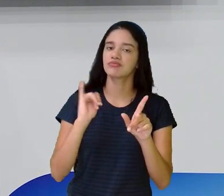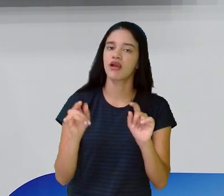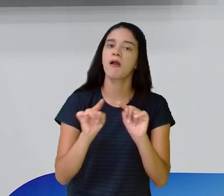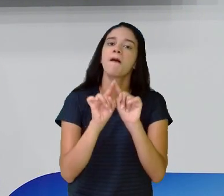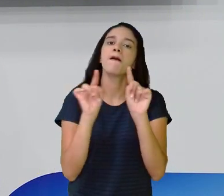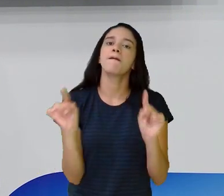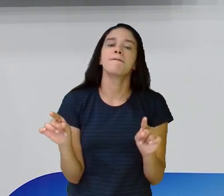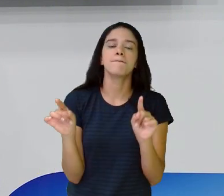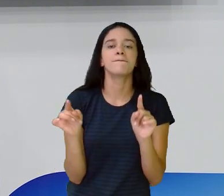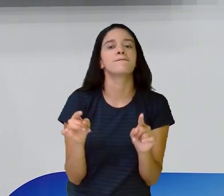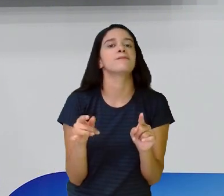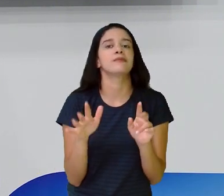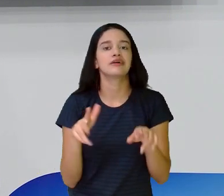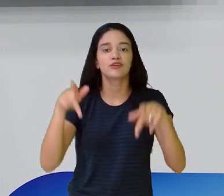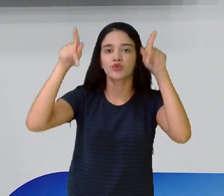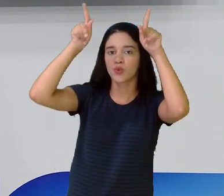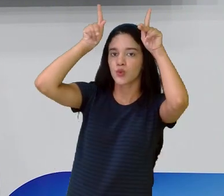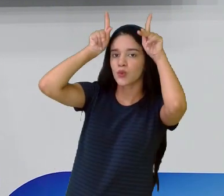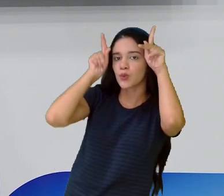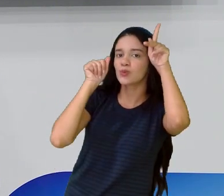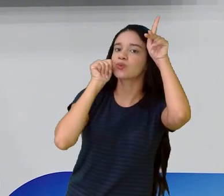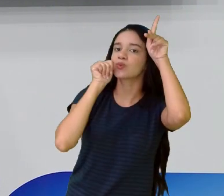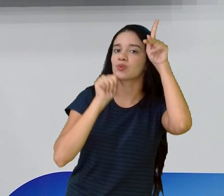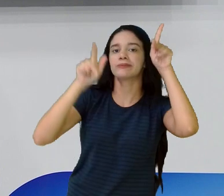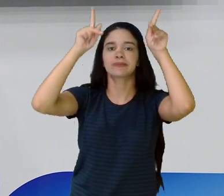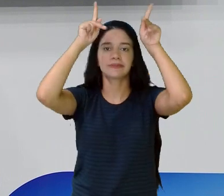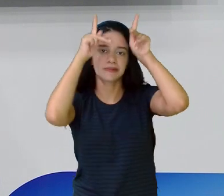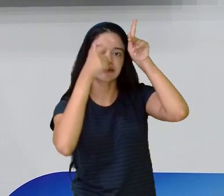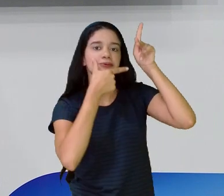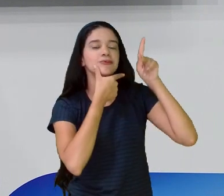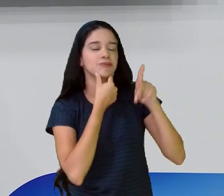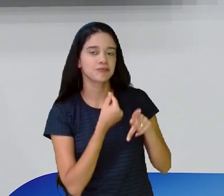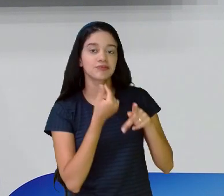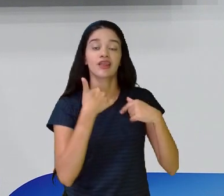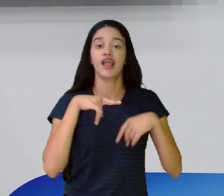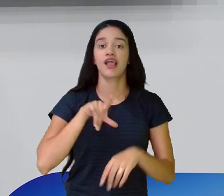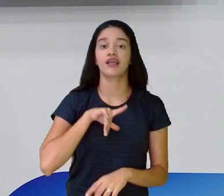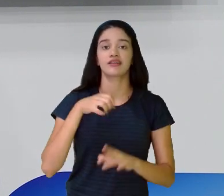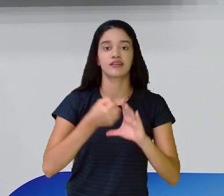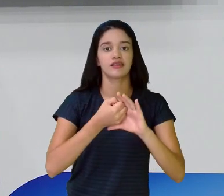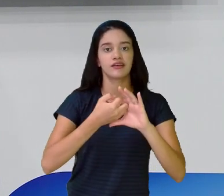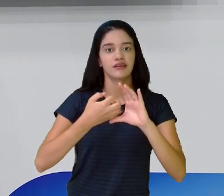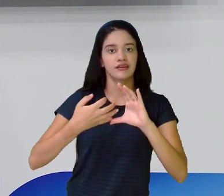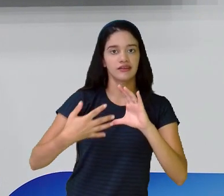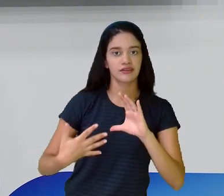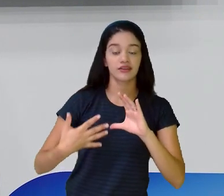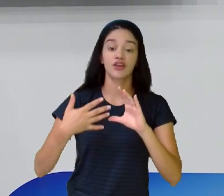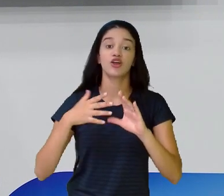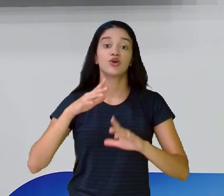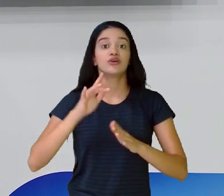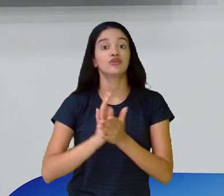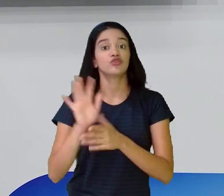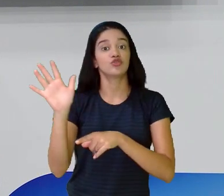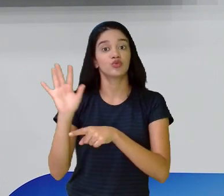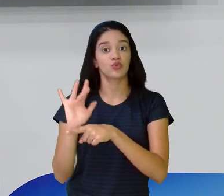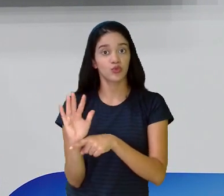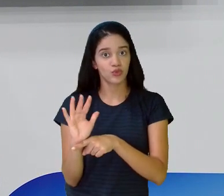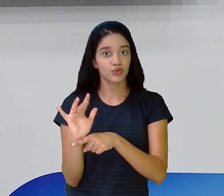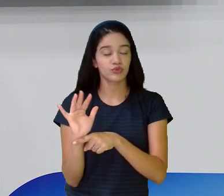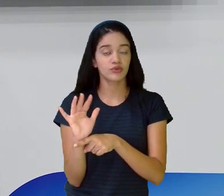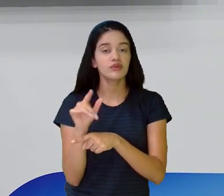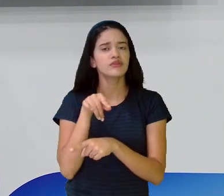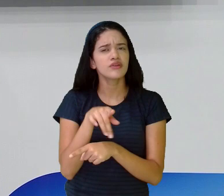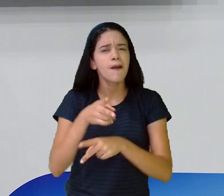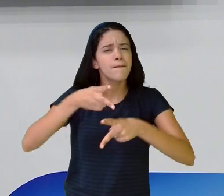história de um príncipe, de uma princesa, que tem ali os elementos. No filme, você faz aí essa